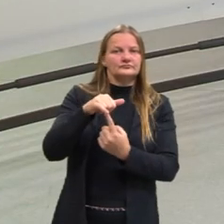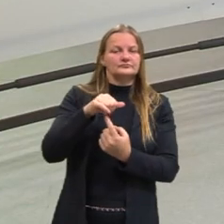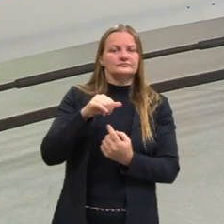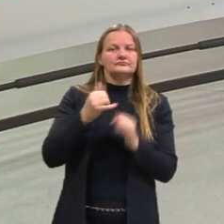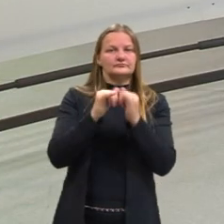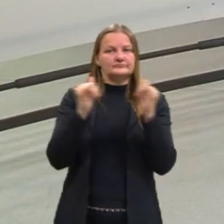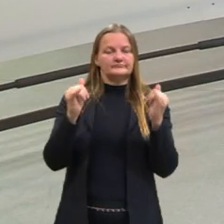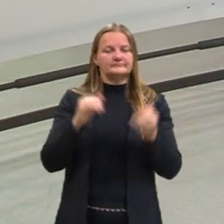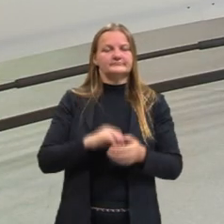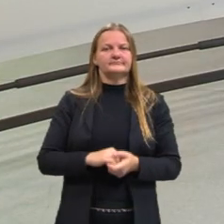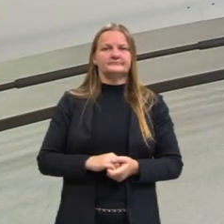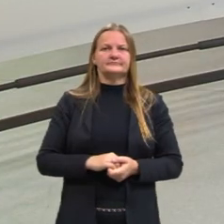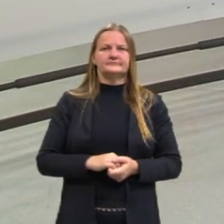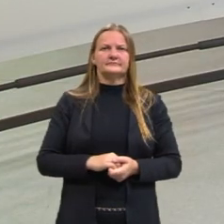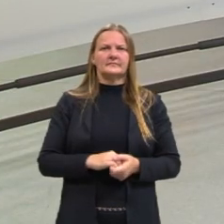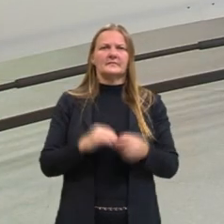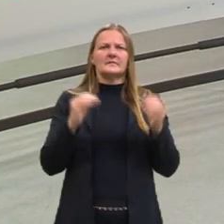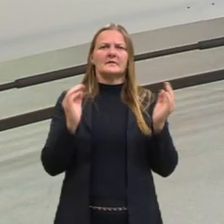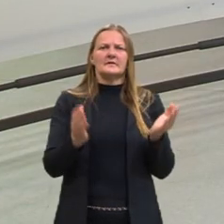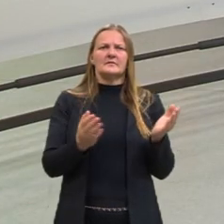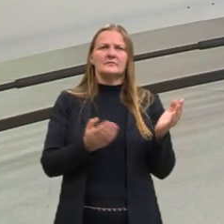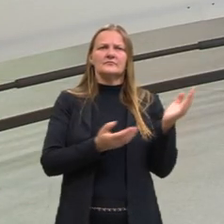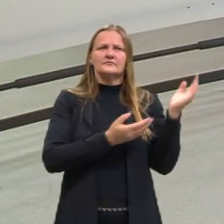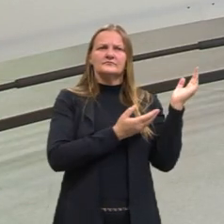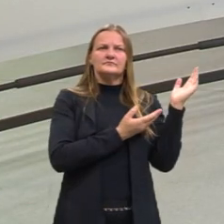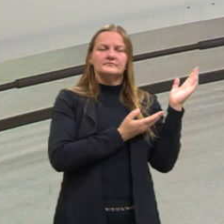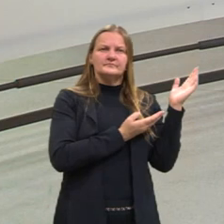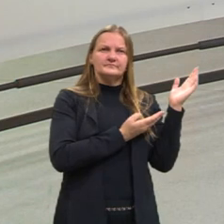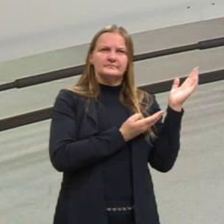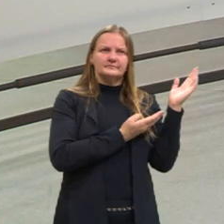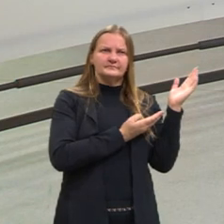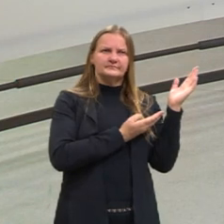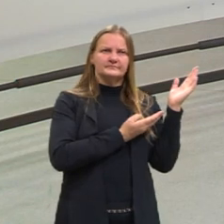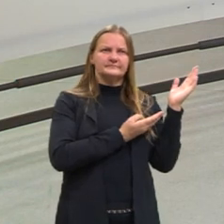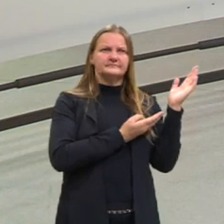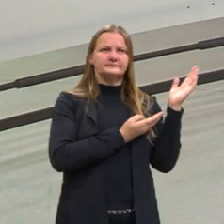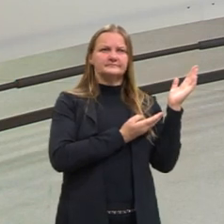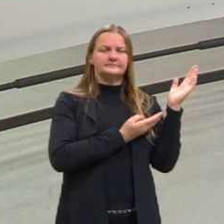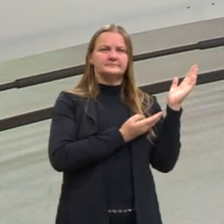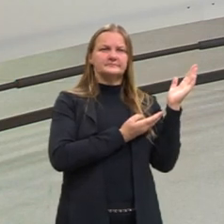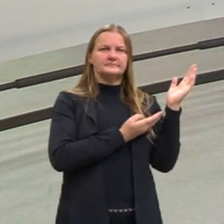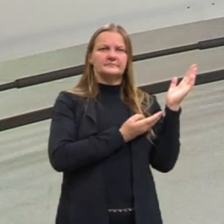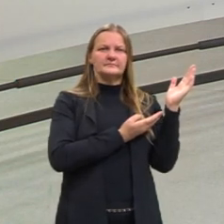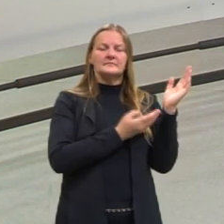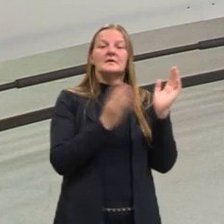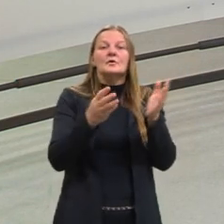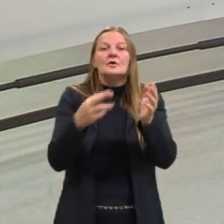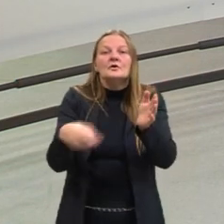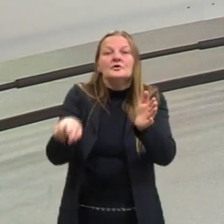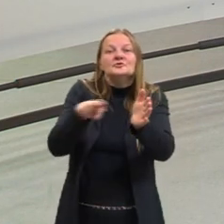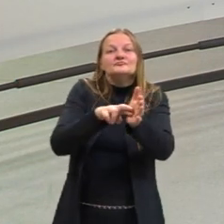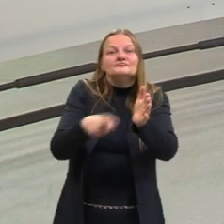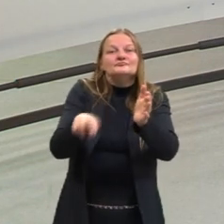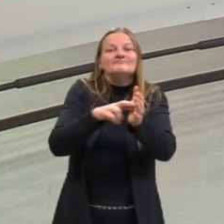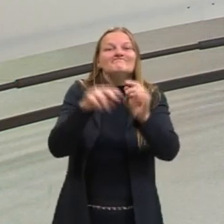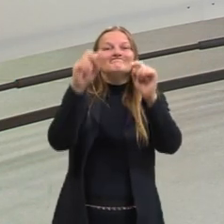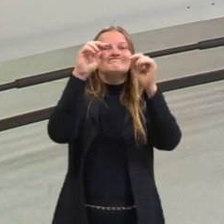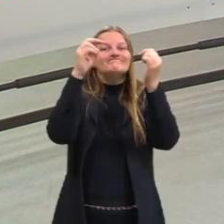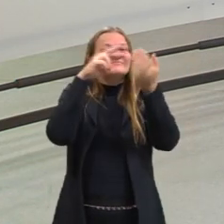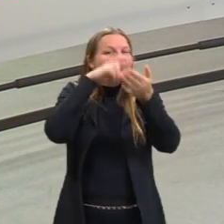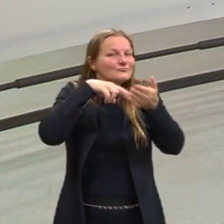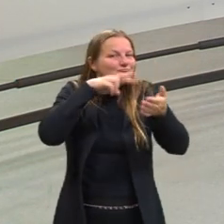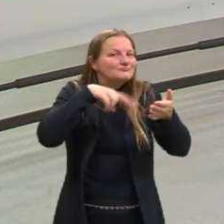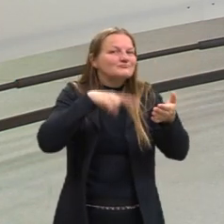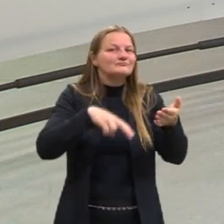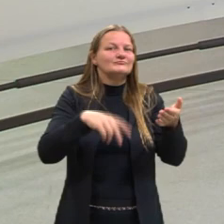Bem, então, agora, nós vamos estar fazendo o quê? Retomando a leitura do exercício, para depois